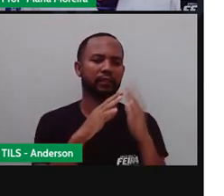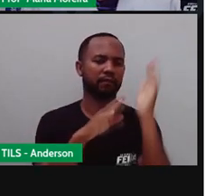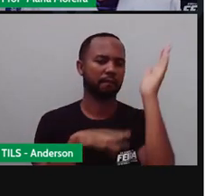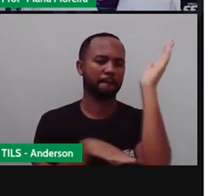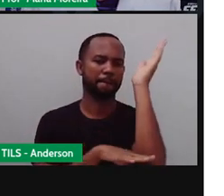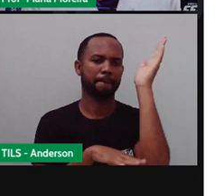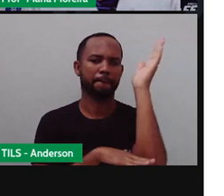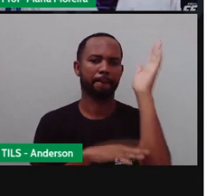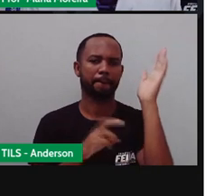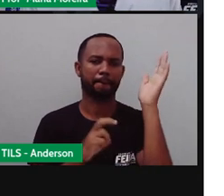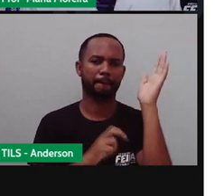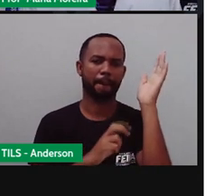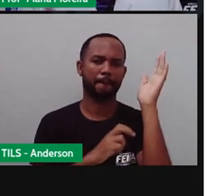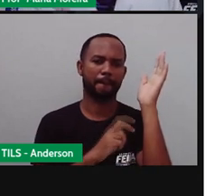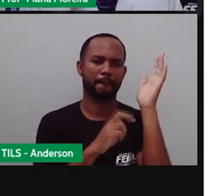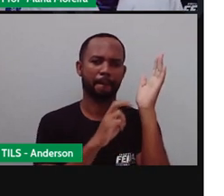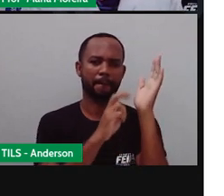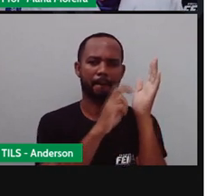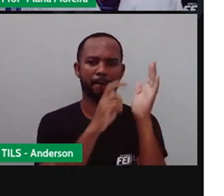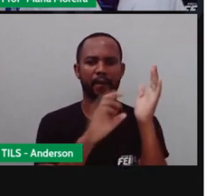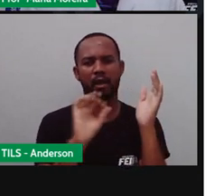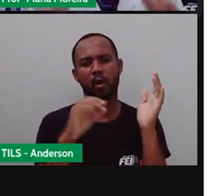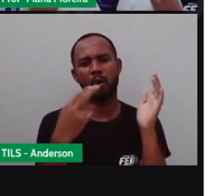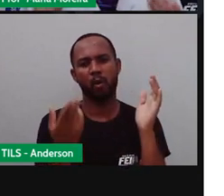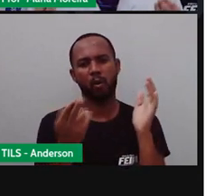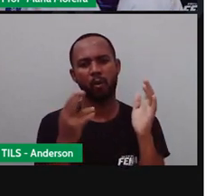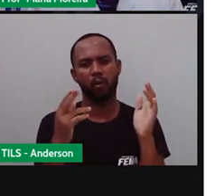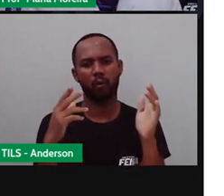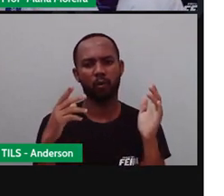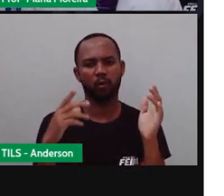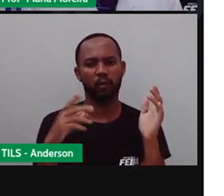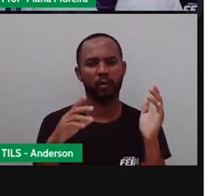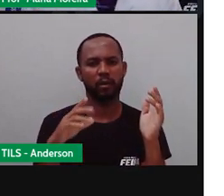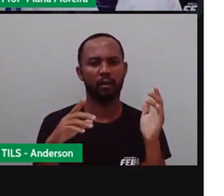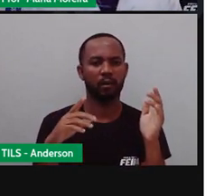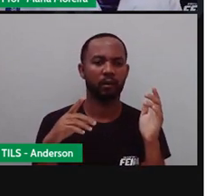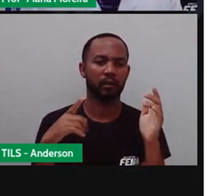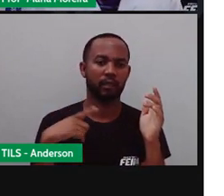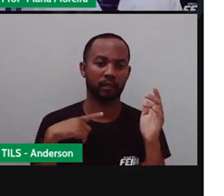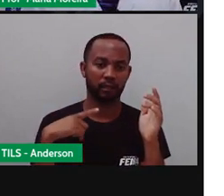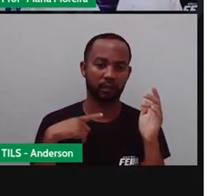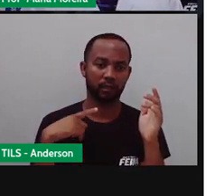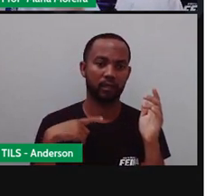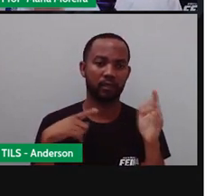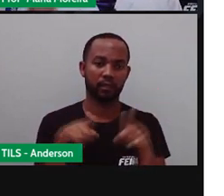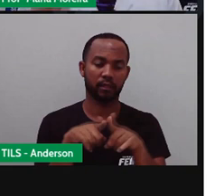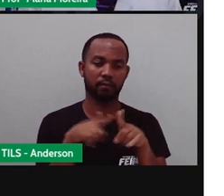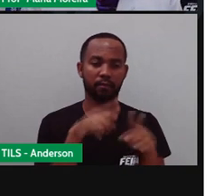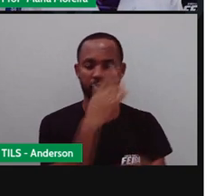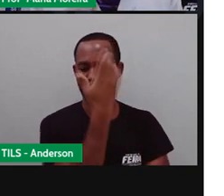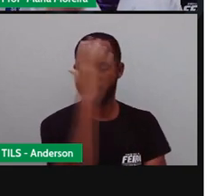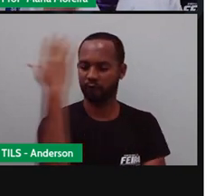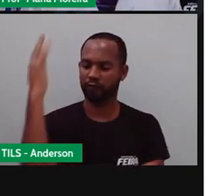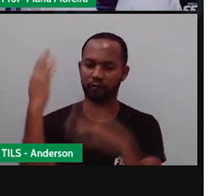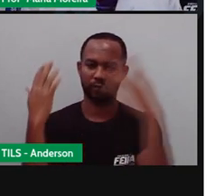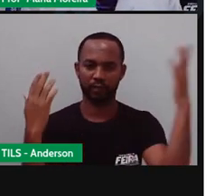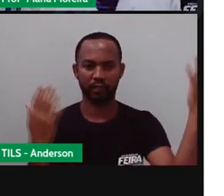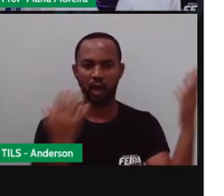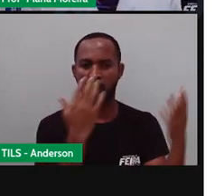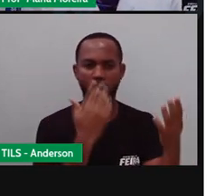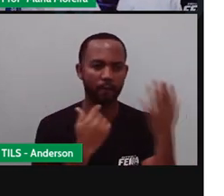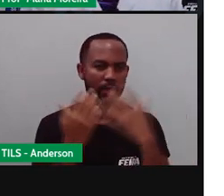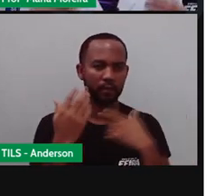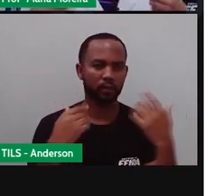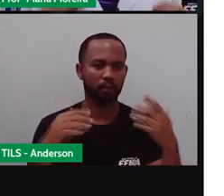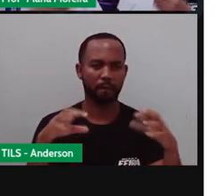cupins, já viram? Pois é. Ou até mesmo destruírem colheitas. Porque eles se alimentam o quê? Das folhas, de alguns grãos.